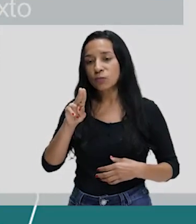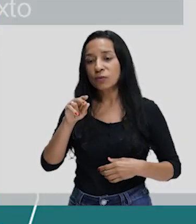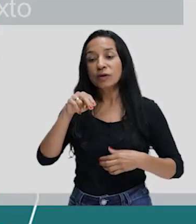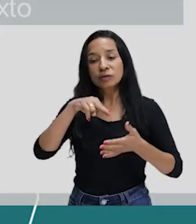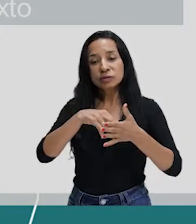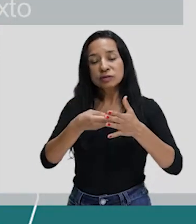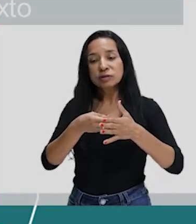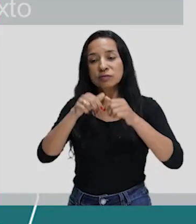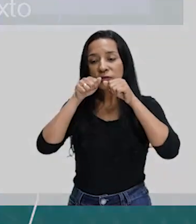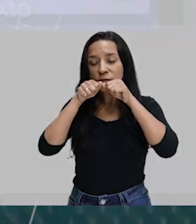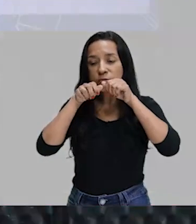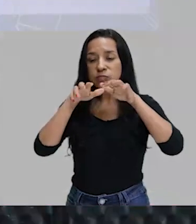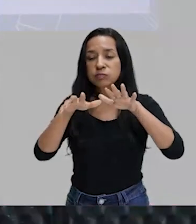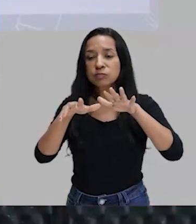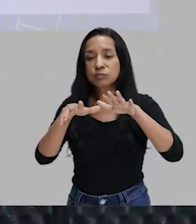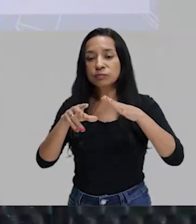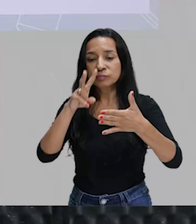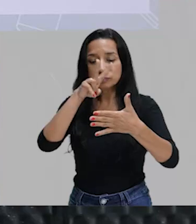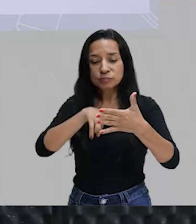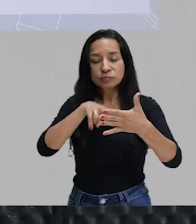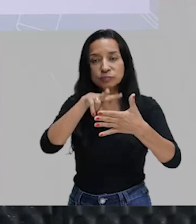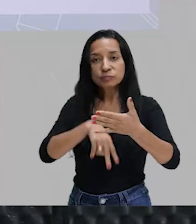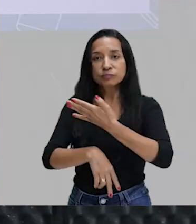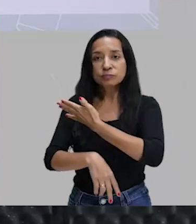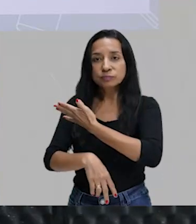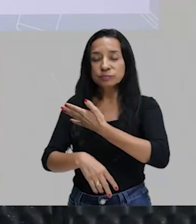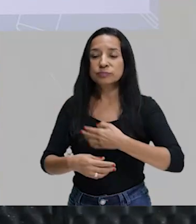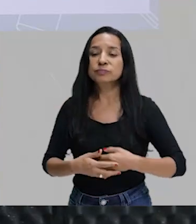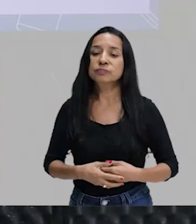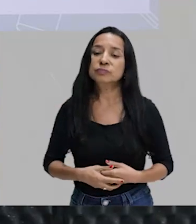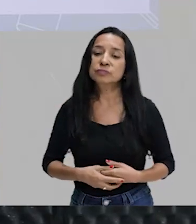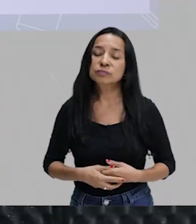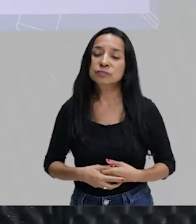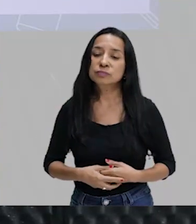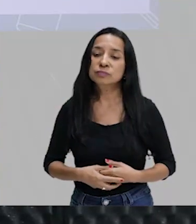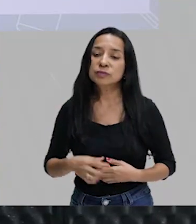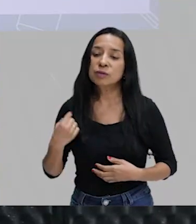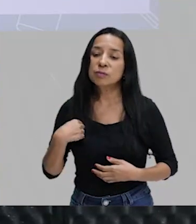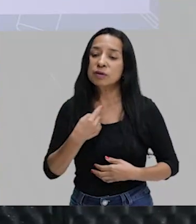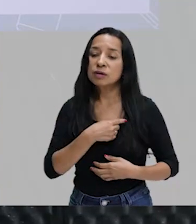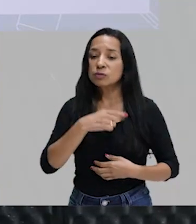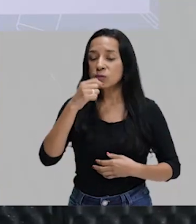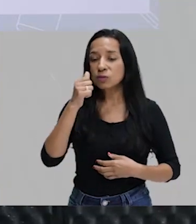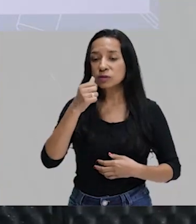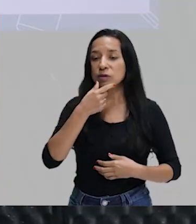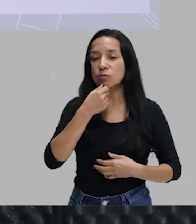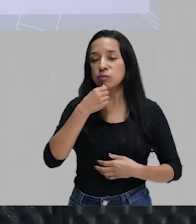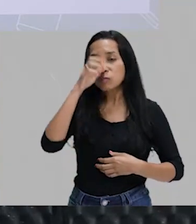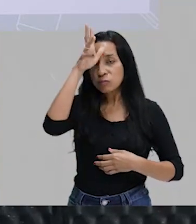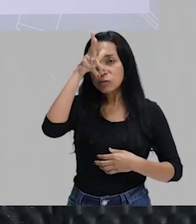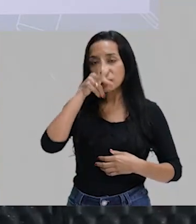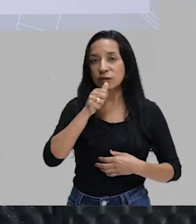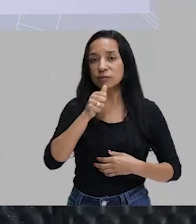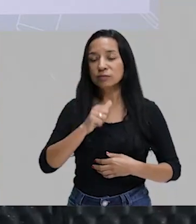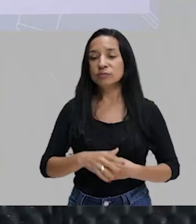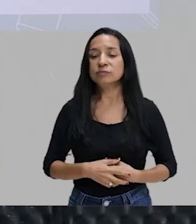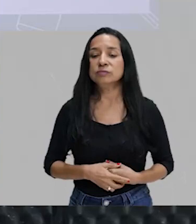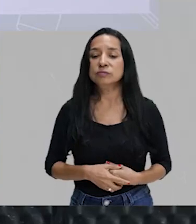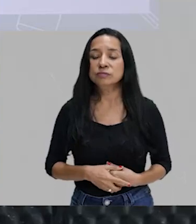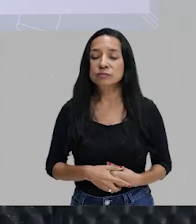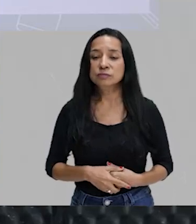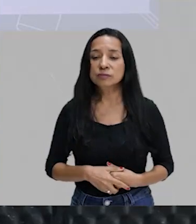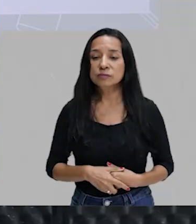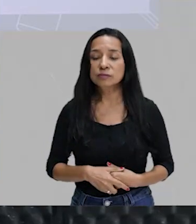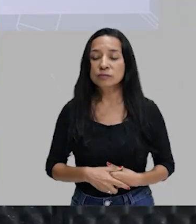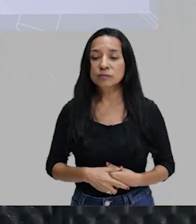pia o pintinho. Cucurica e canta o galo. Pra gente é o cocoricó, né? Late e ganhe o